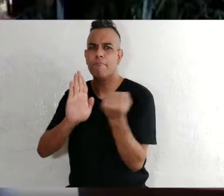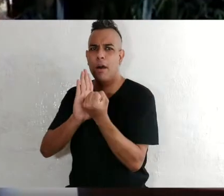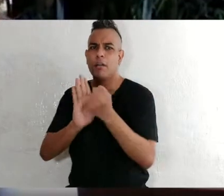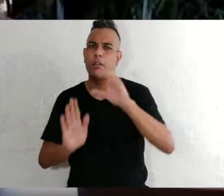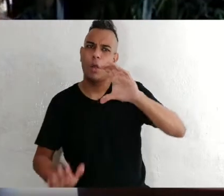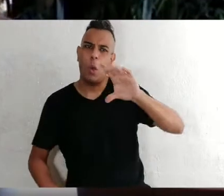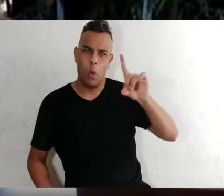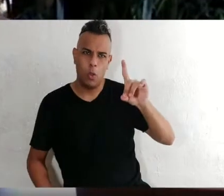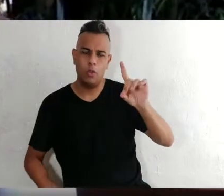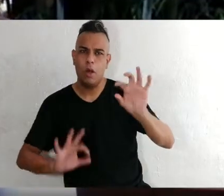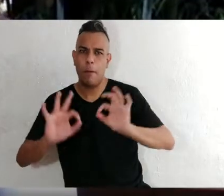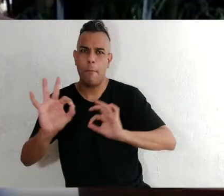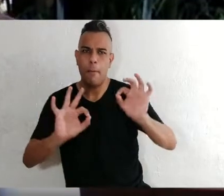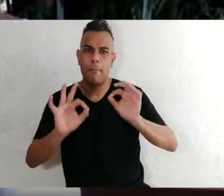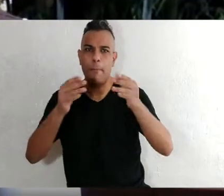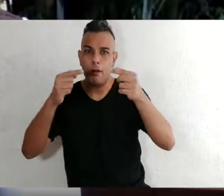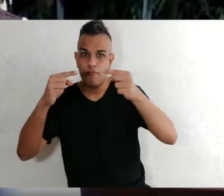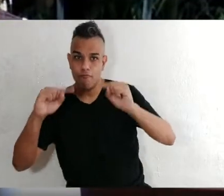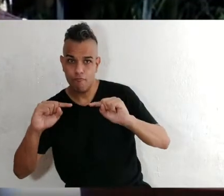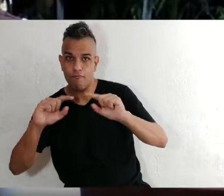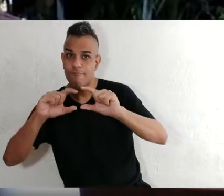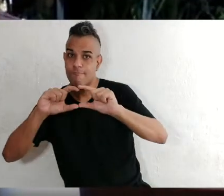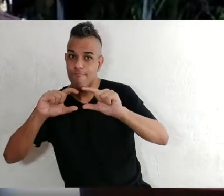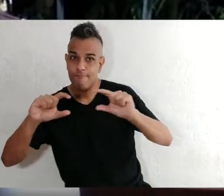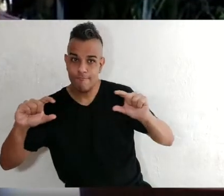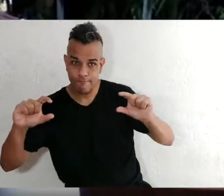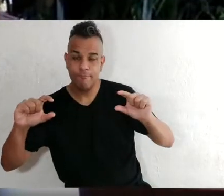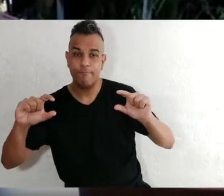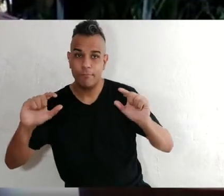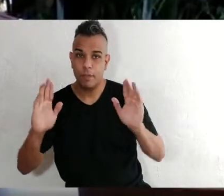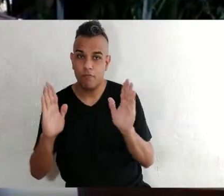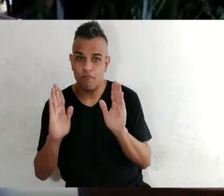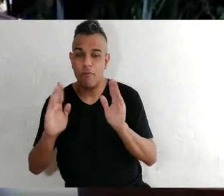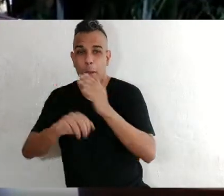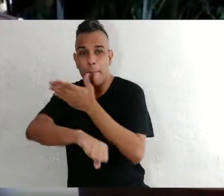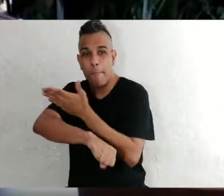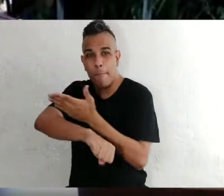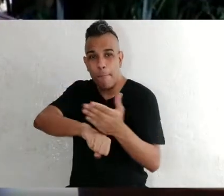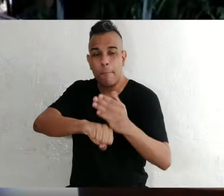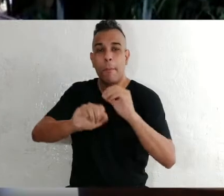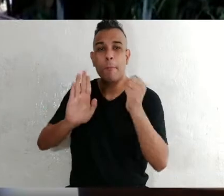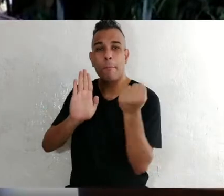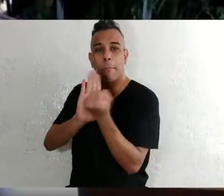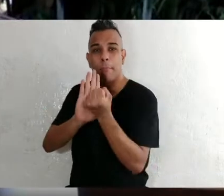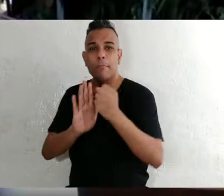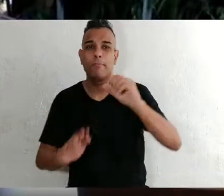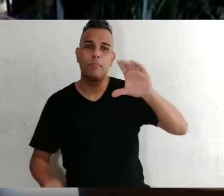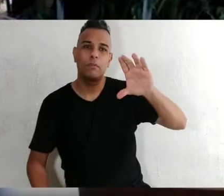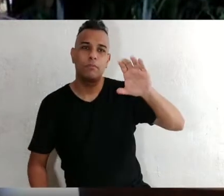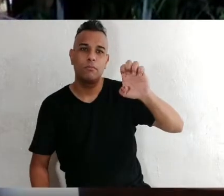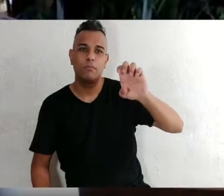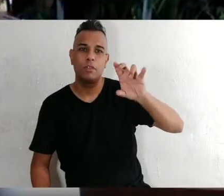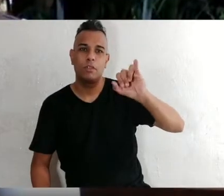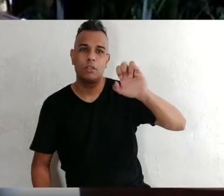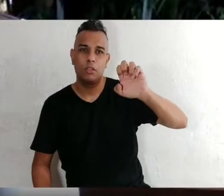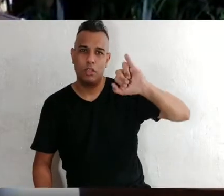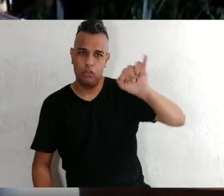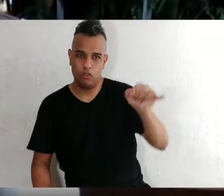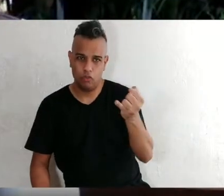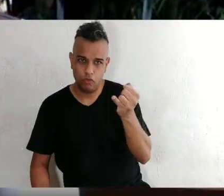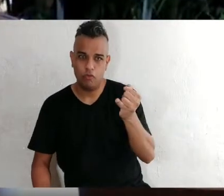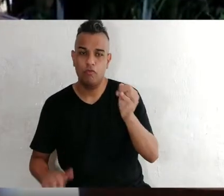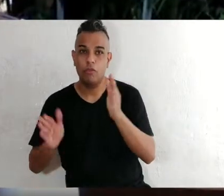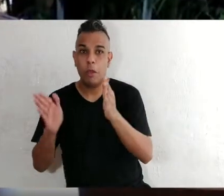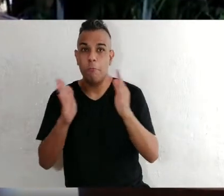No canto inferior direito, sob um retângulo menor branco, o logotipo da Fundação Cessierge. Ao